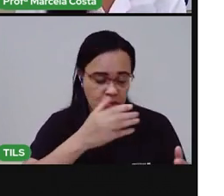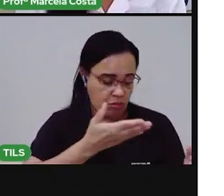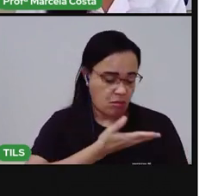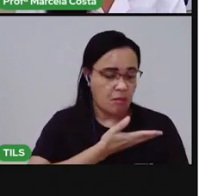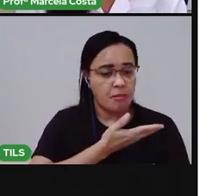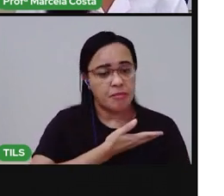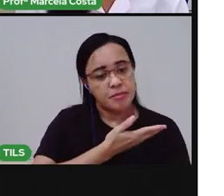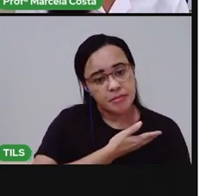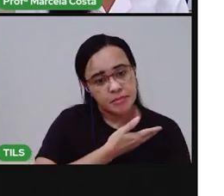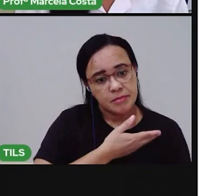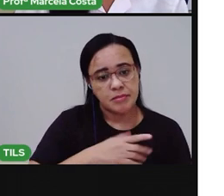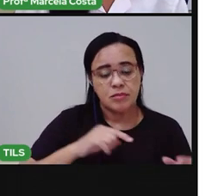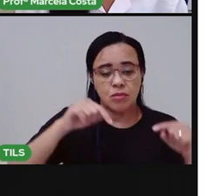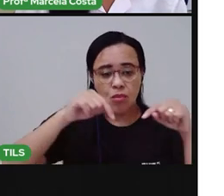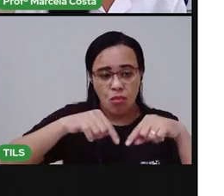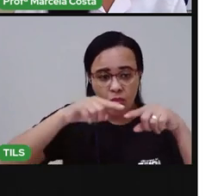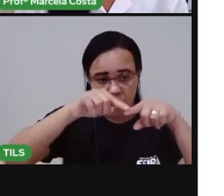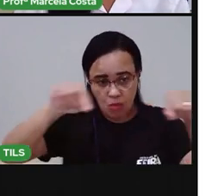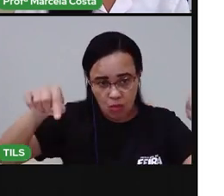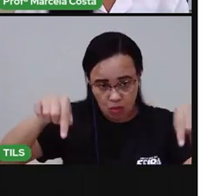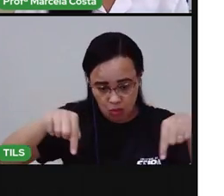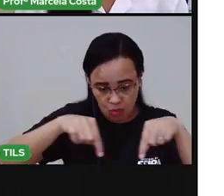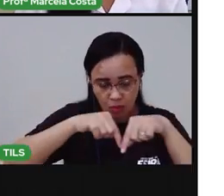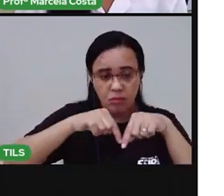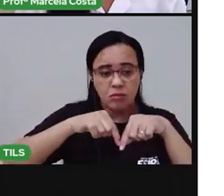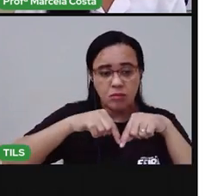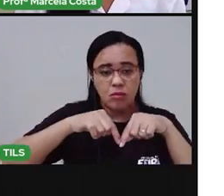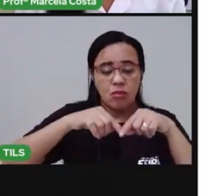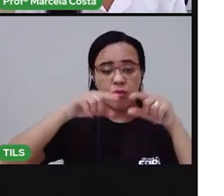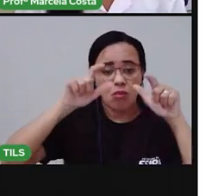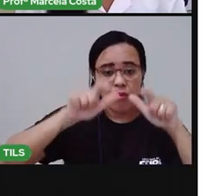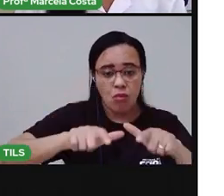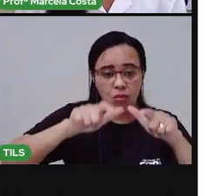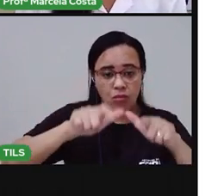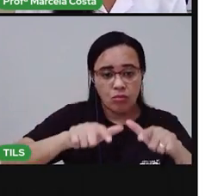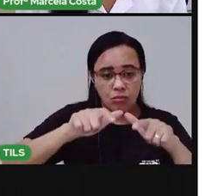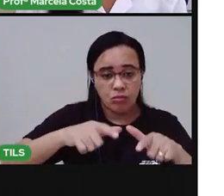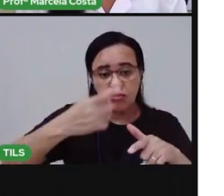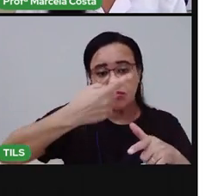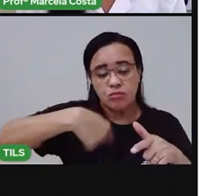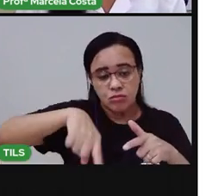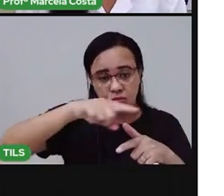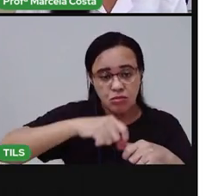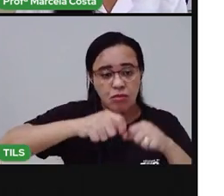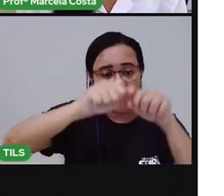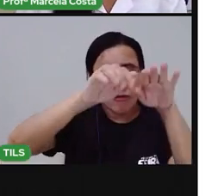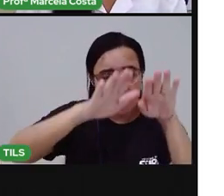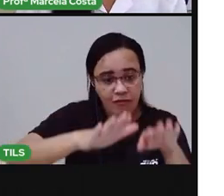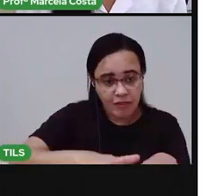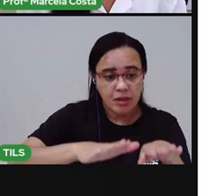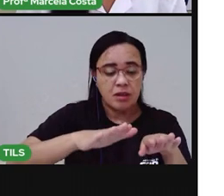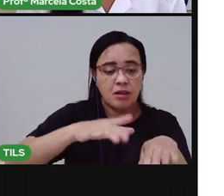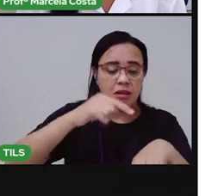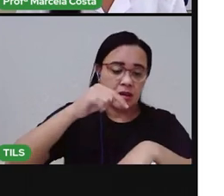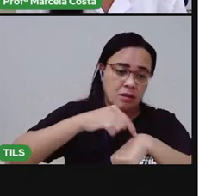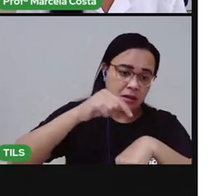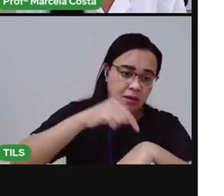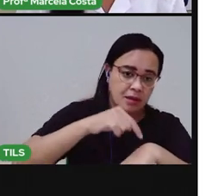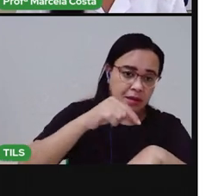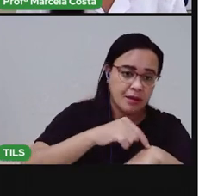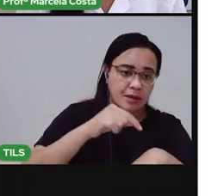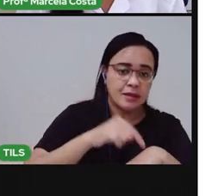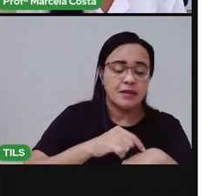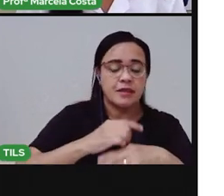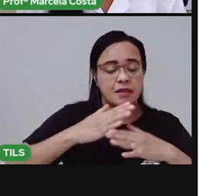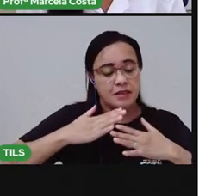mora, onde a gente passa a maior parte do tempo, passa o nosso momento